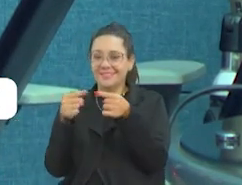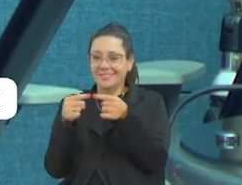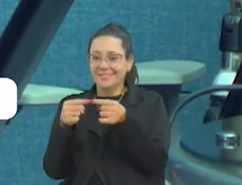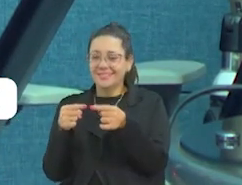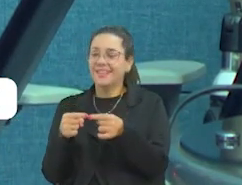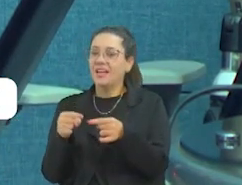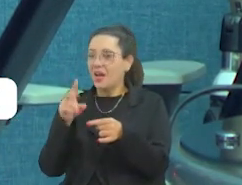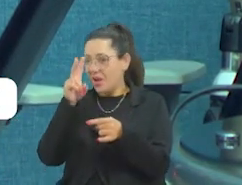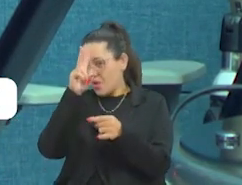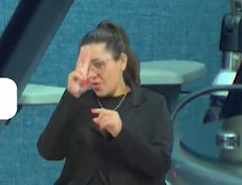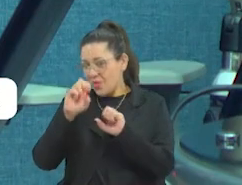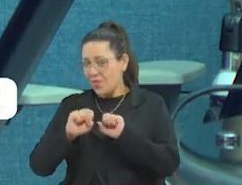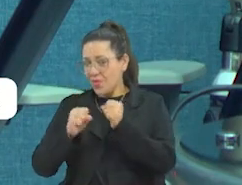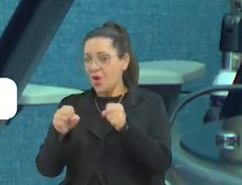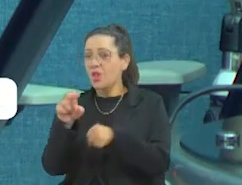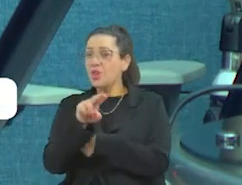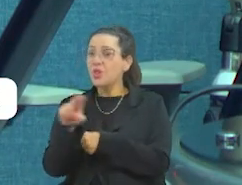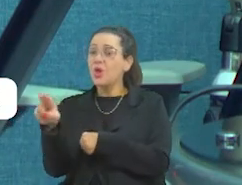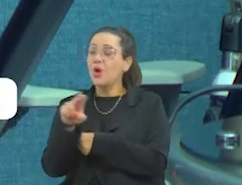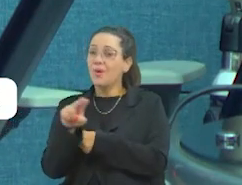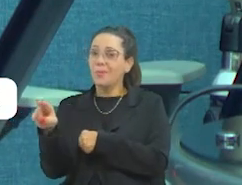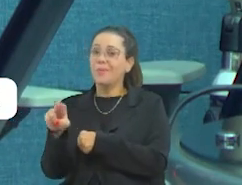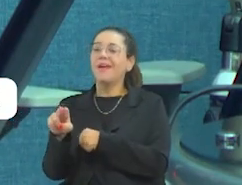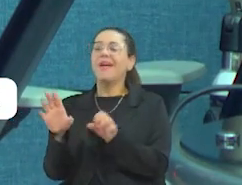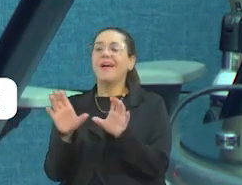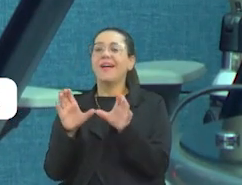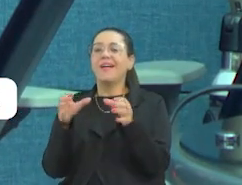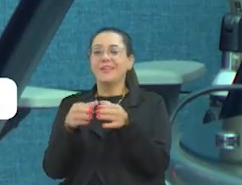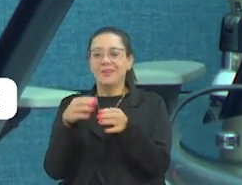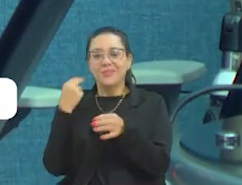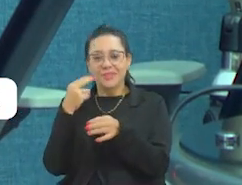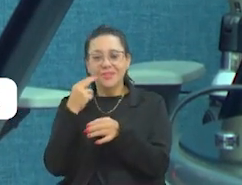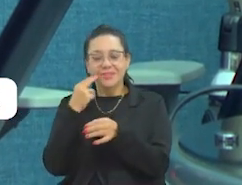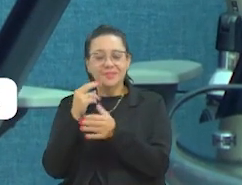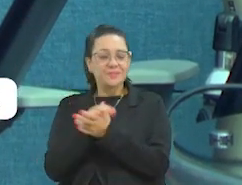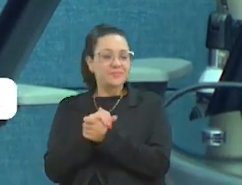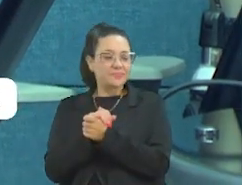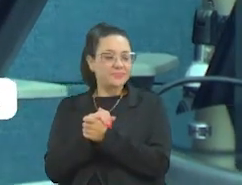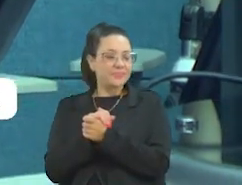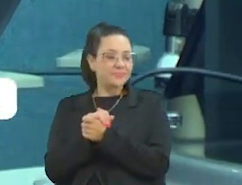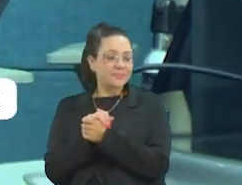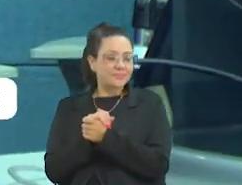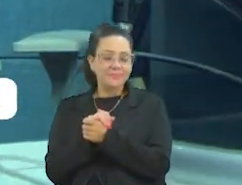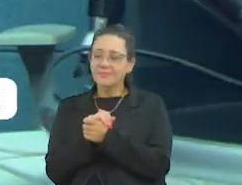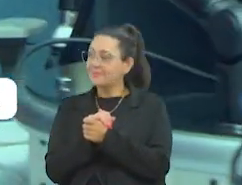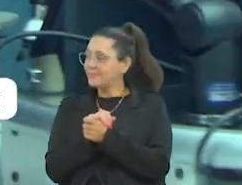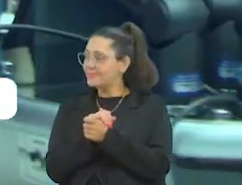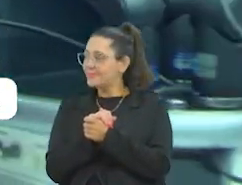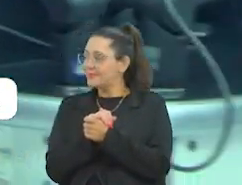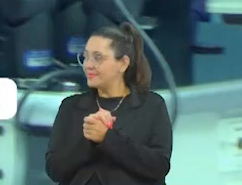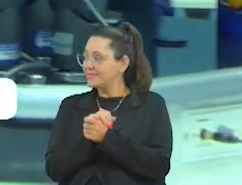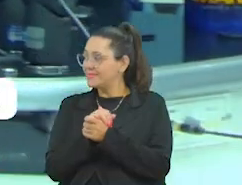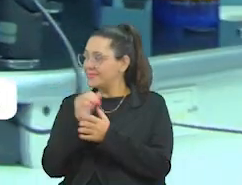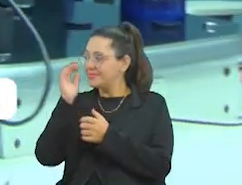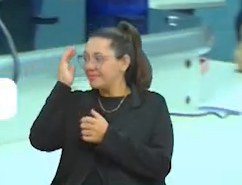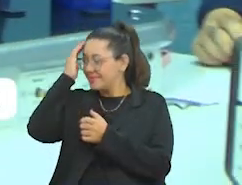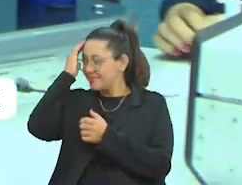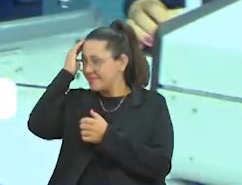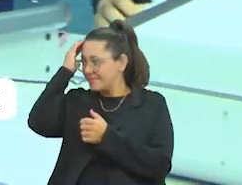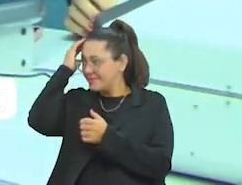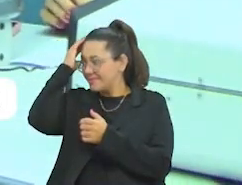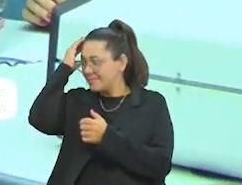fortaleça o nome da Câmara Municipal de Votoporanga. Daniel, agora falando um pouquinho do seu trabalho enquanto